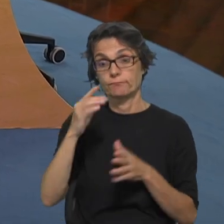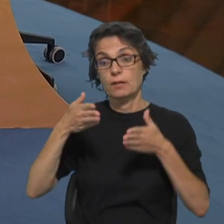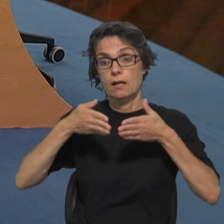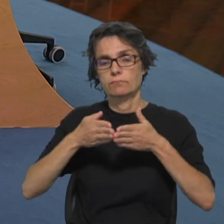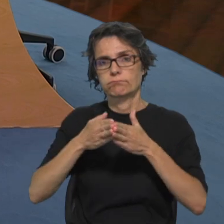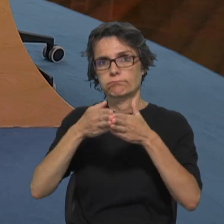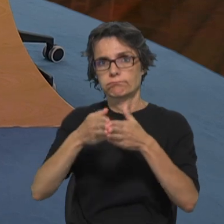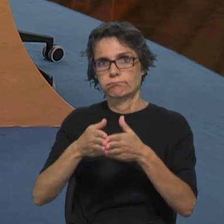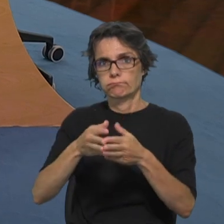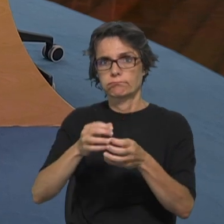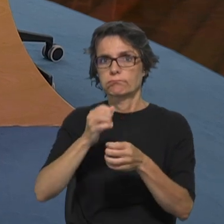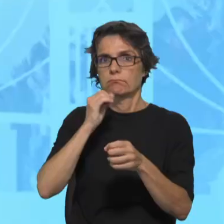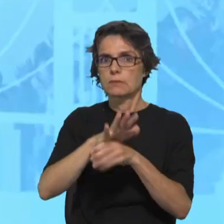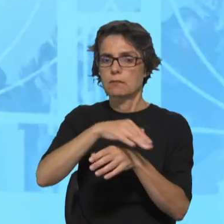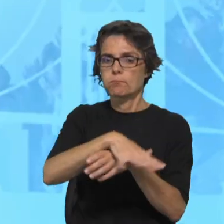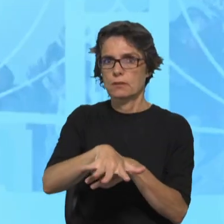atravessar, não é?